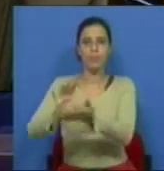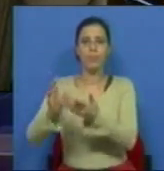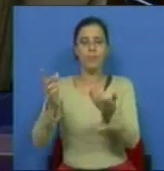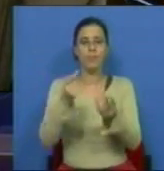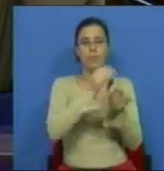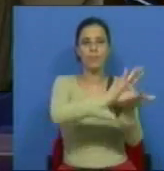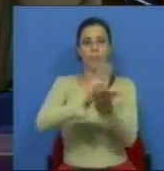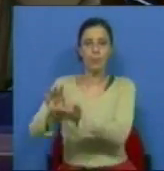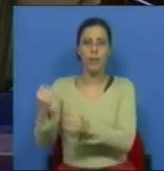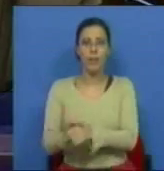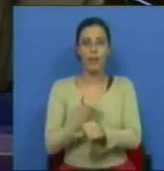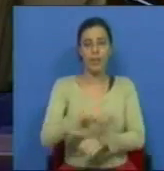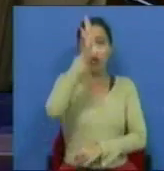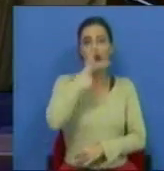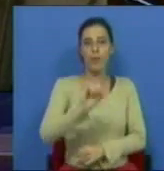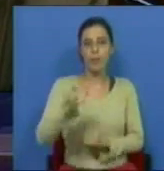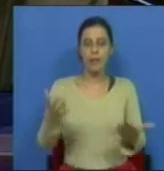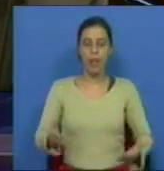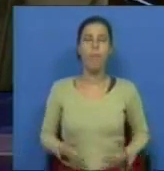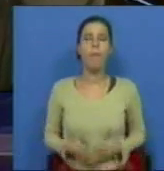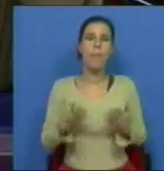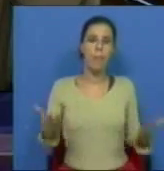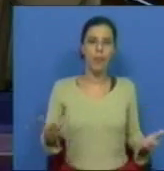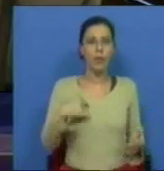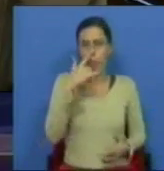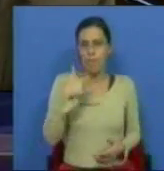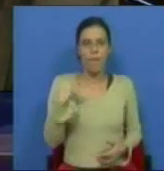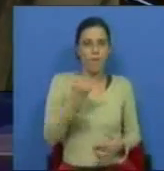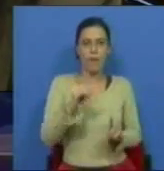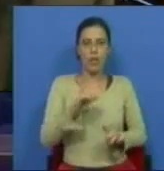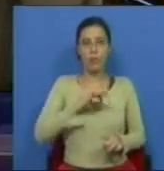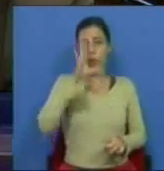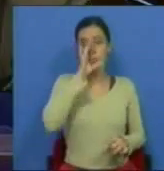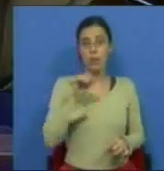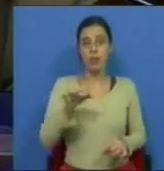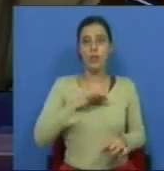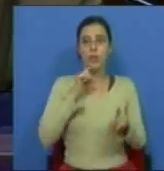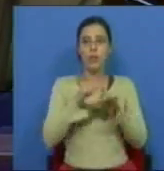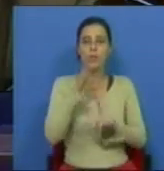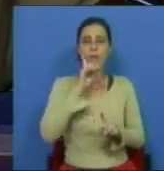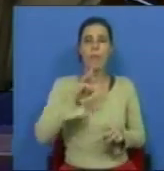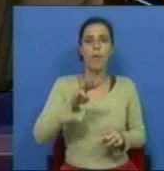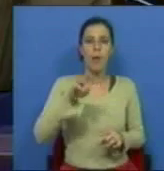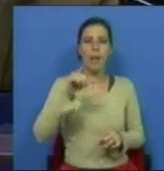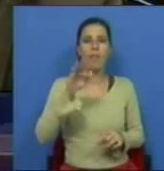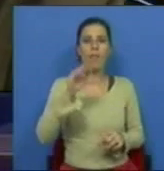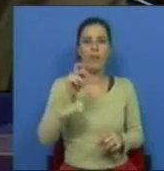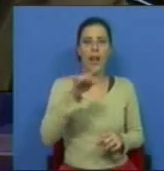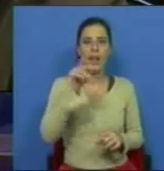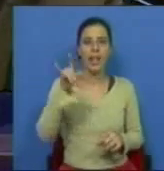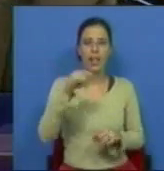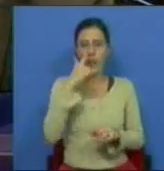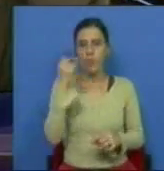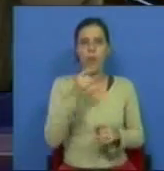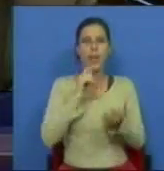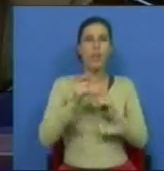atividade governamental. E, portanto, nós não fingimos, Sr. Ministro, aliás, está aqui a Sra. Deputada Manuela Ferreira Leite, nós, de facto, não fingimos